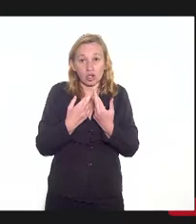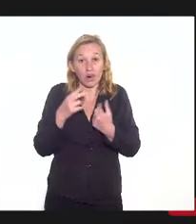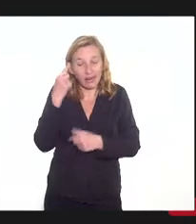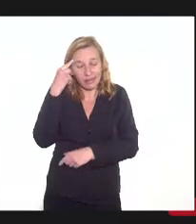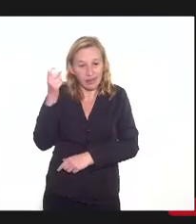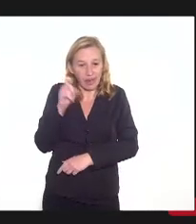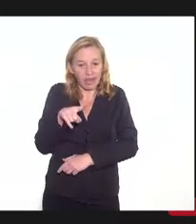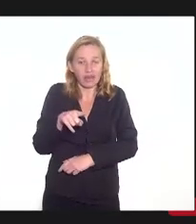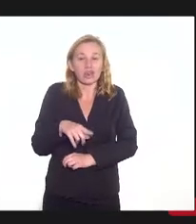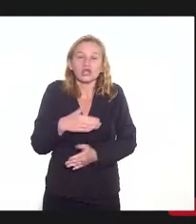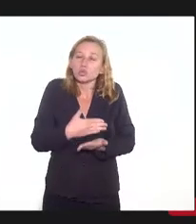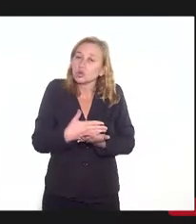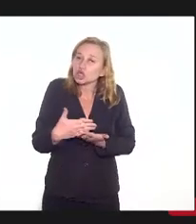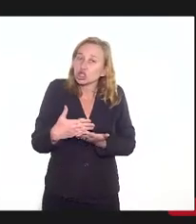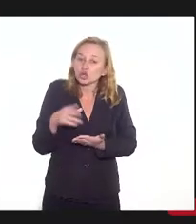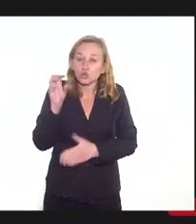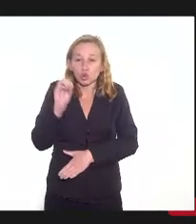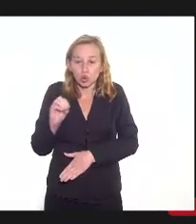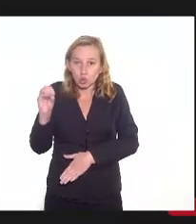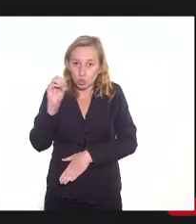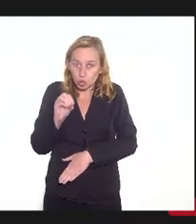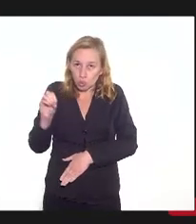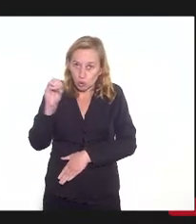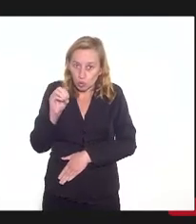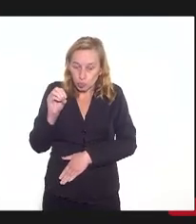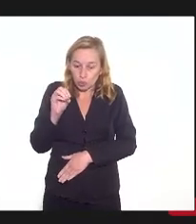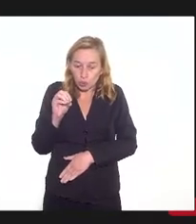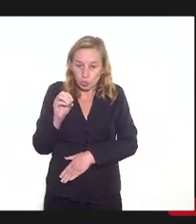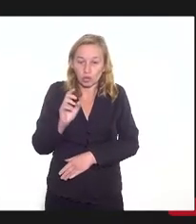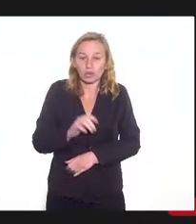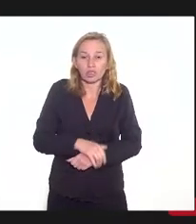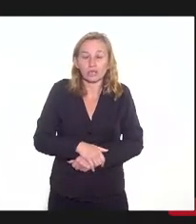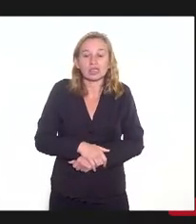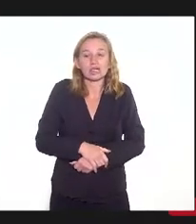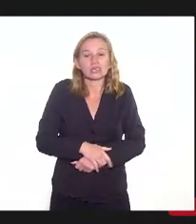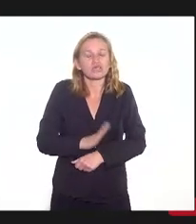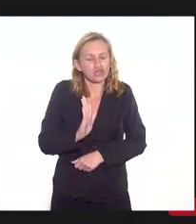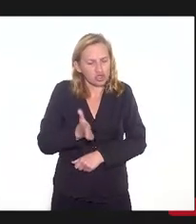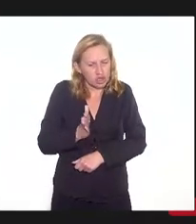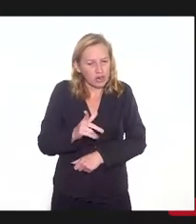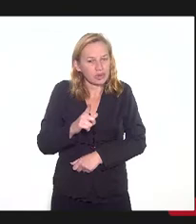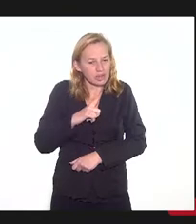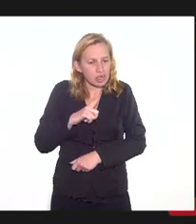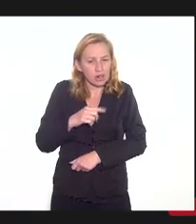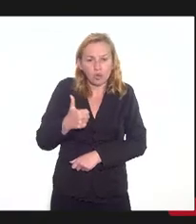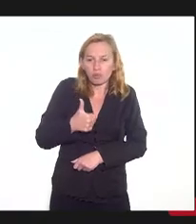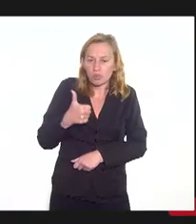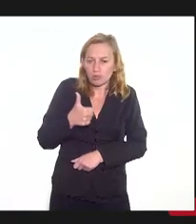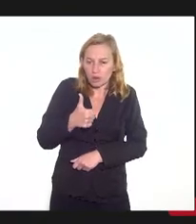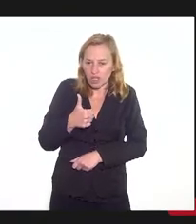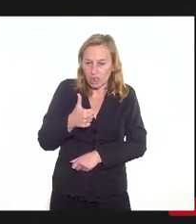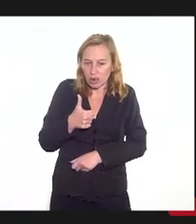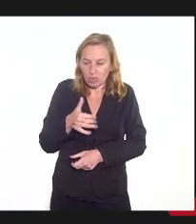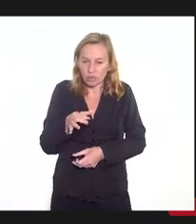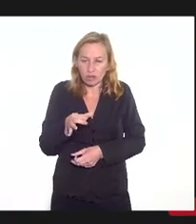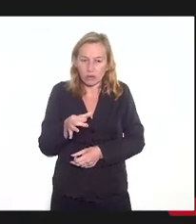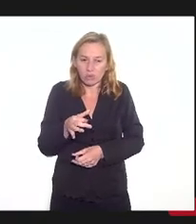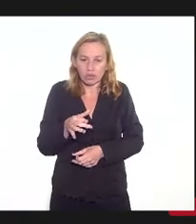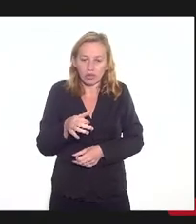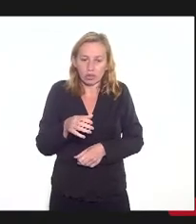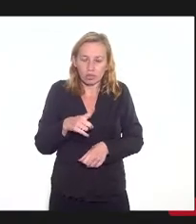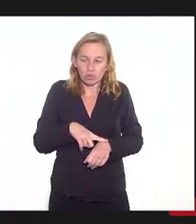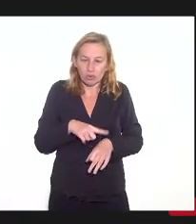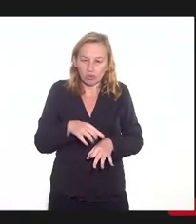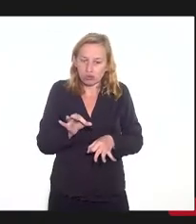no início de outubro a gente tenha já um primeiro esboço do plano para discutir com